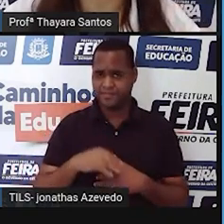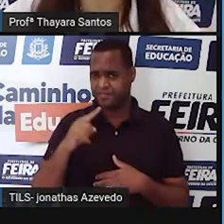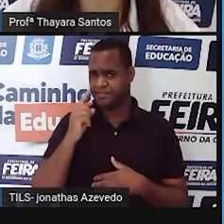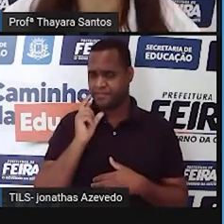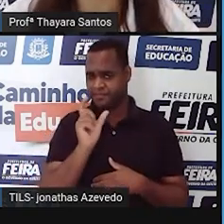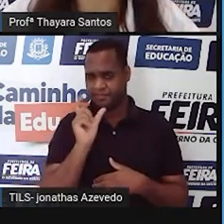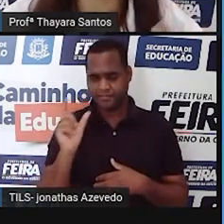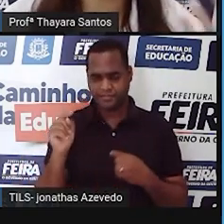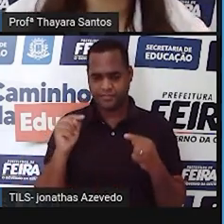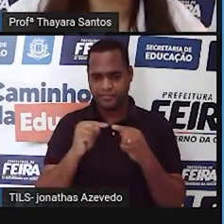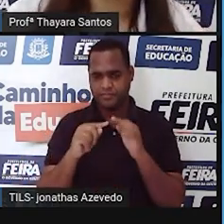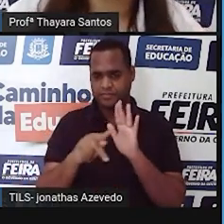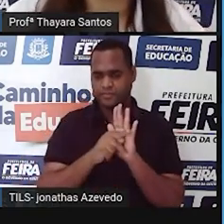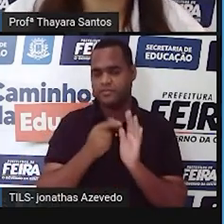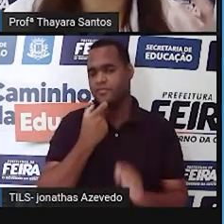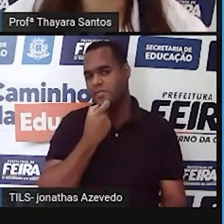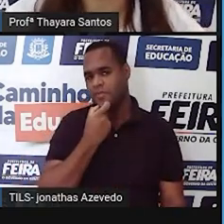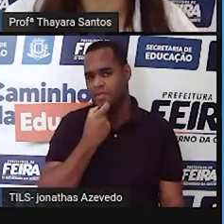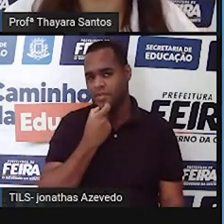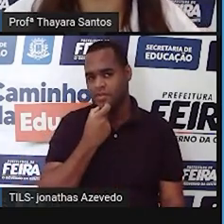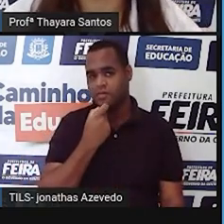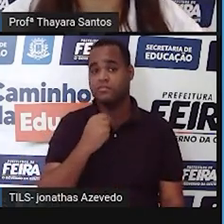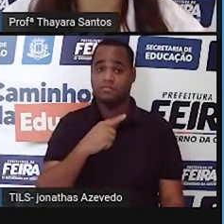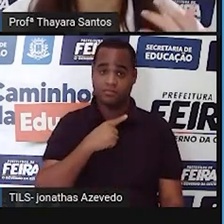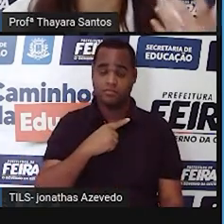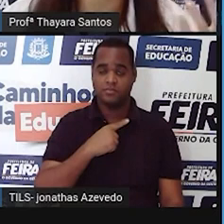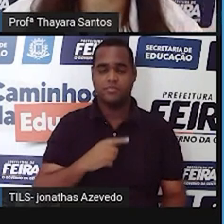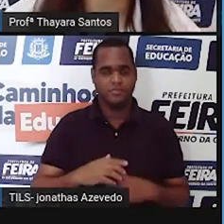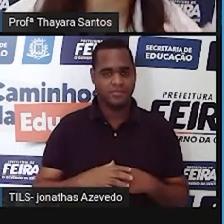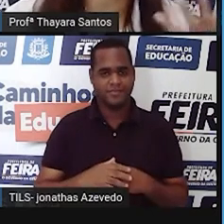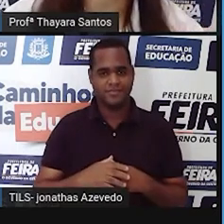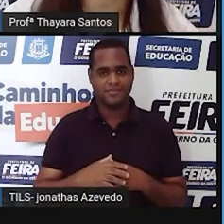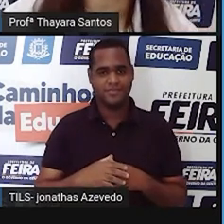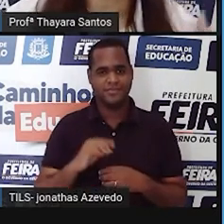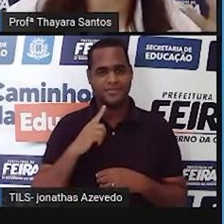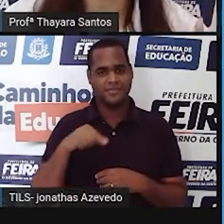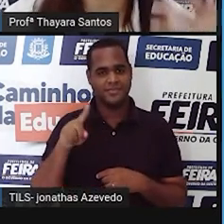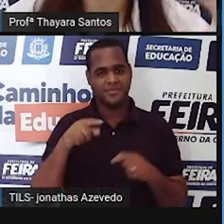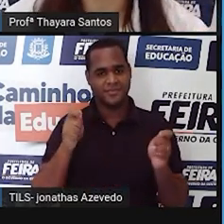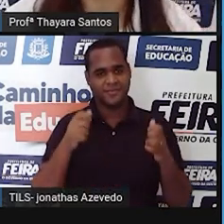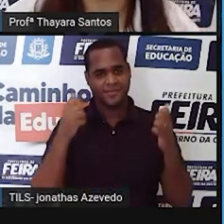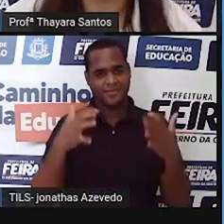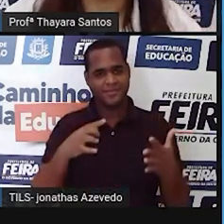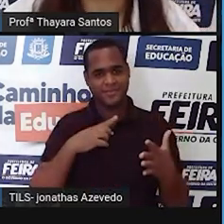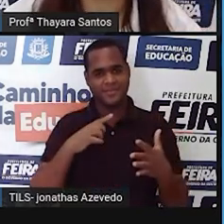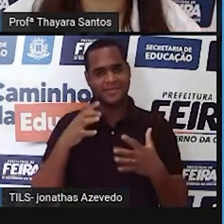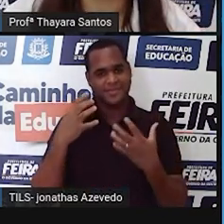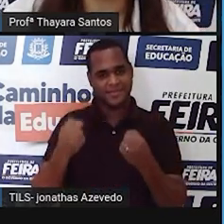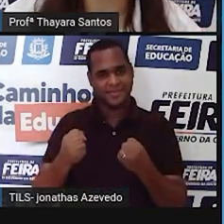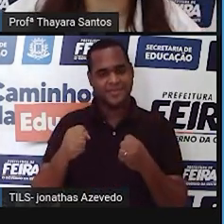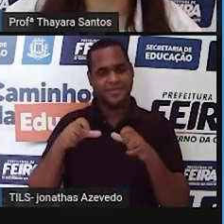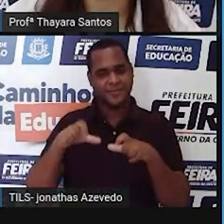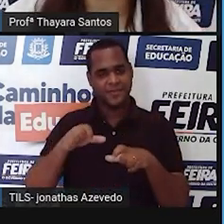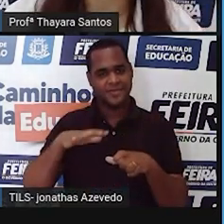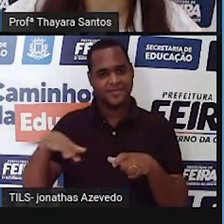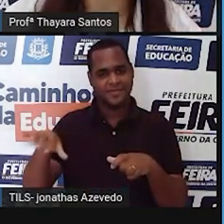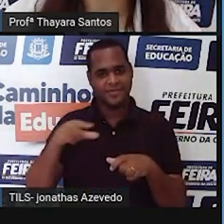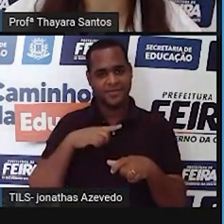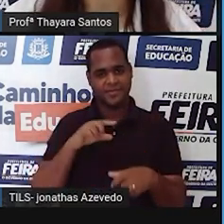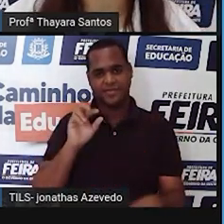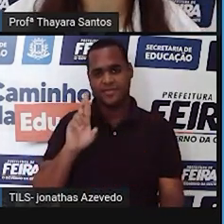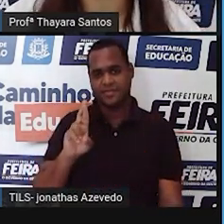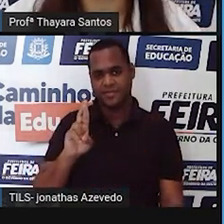palavras veio do inglês, vieram do inglês. Então, a gente acaba adotando a mesma sigla de lá, porque lá ficaria